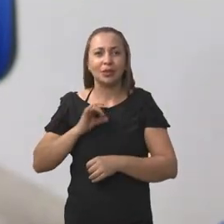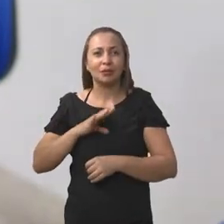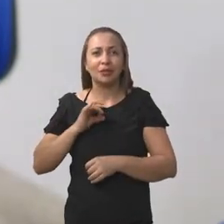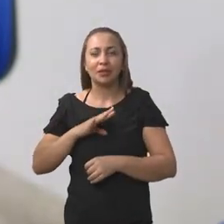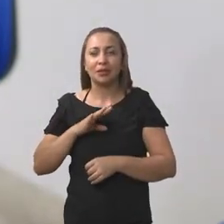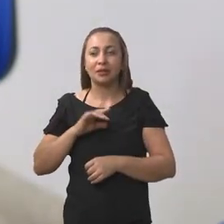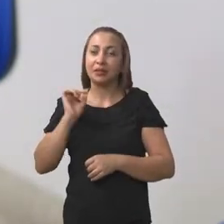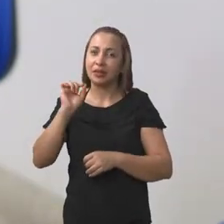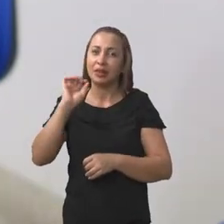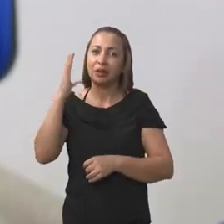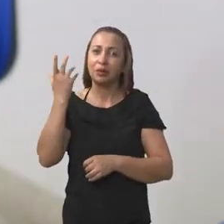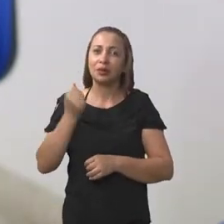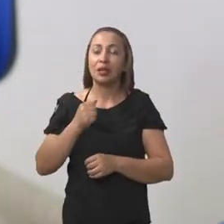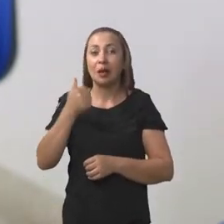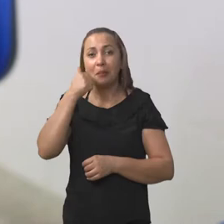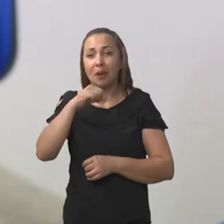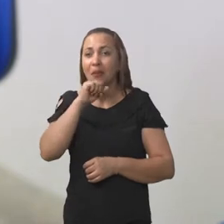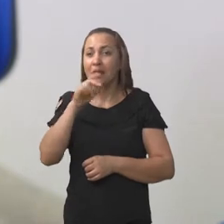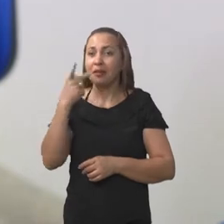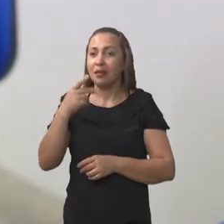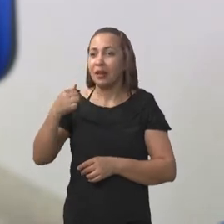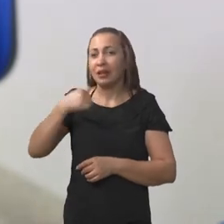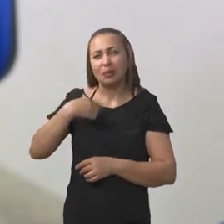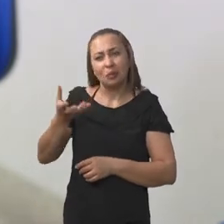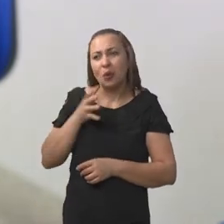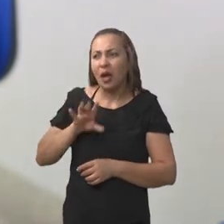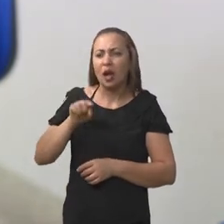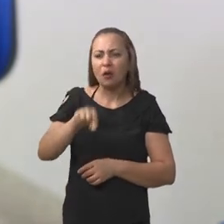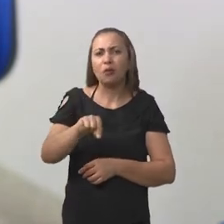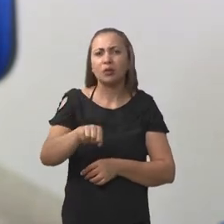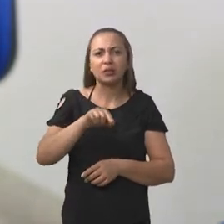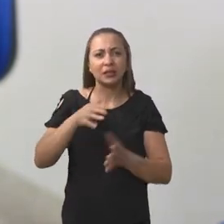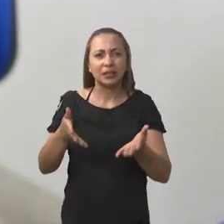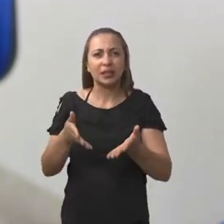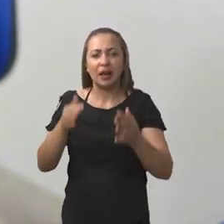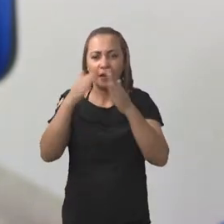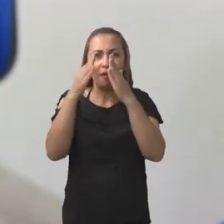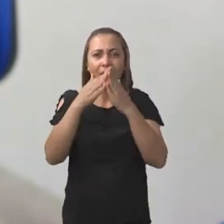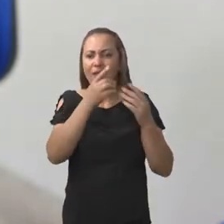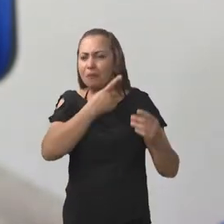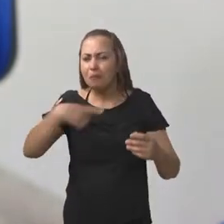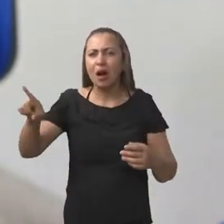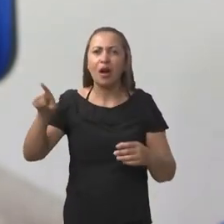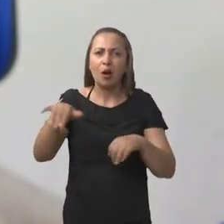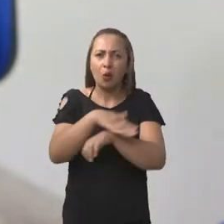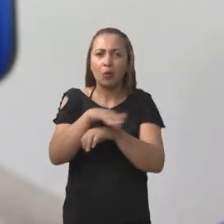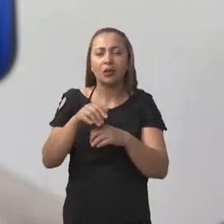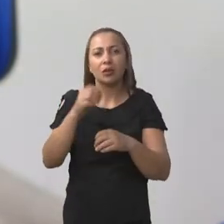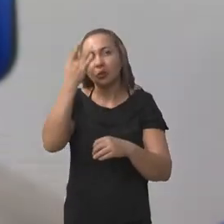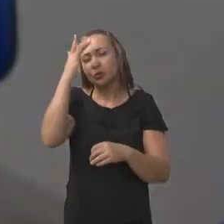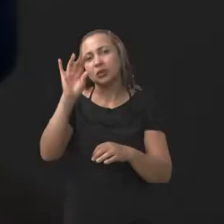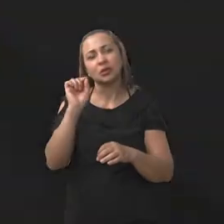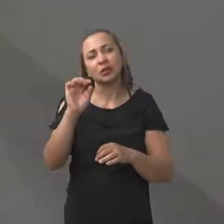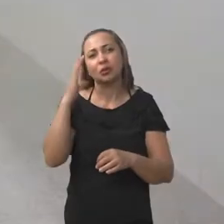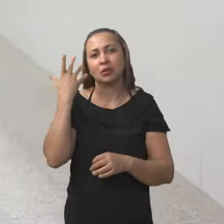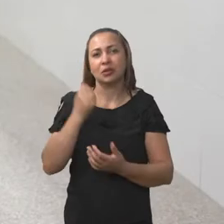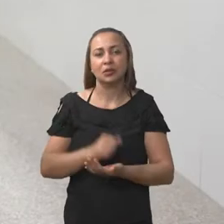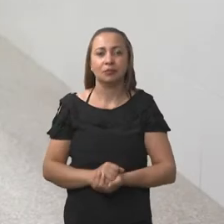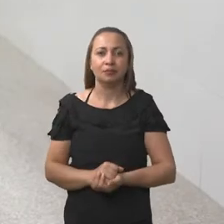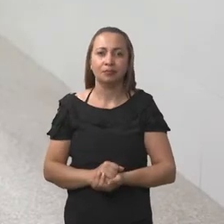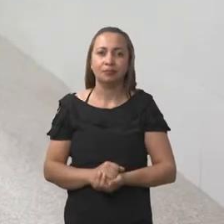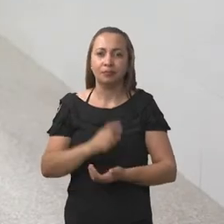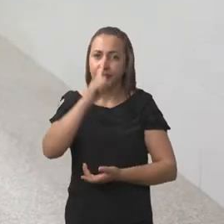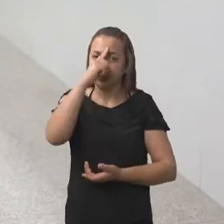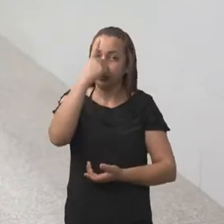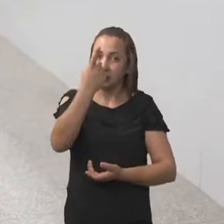medo do que poderia acontecer. Poderia, minha mãe, dizer que não me queria desde casa. Não sei o que poderia acontecer. A ideia